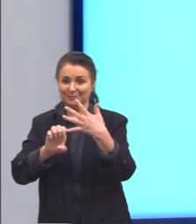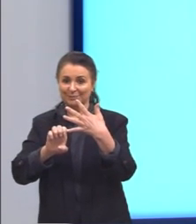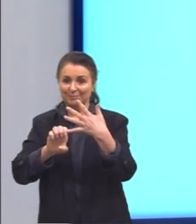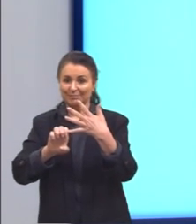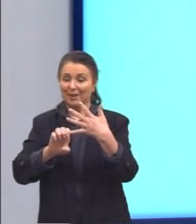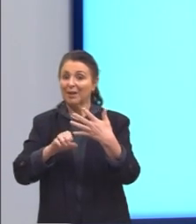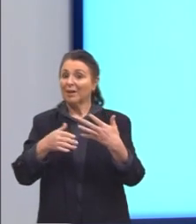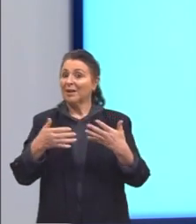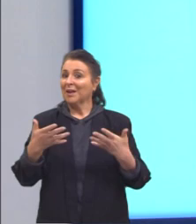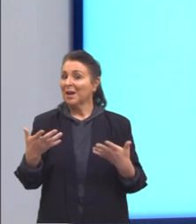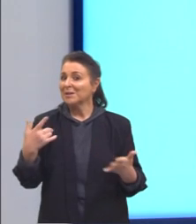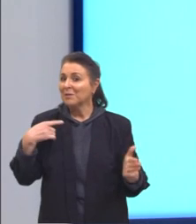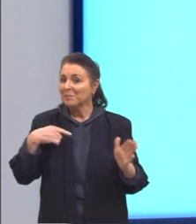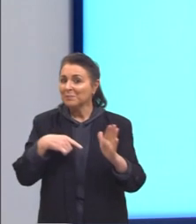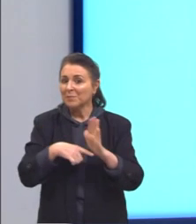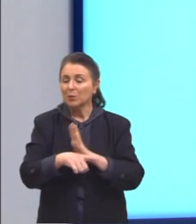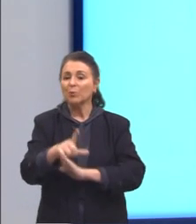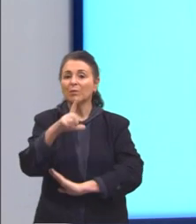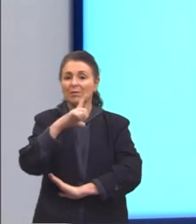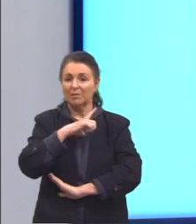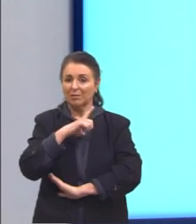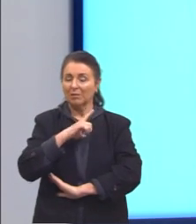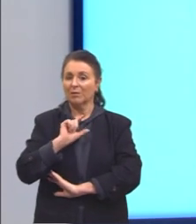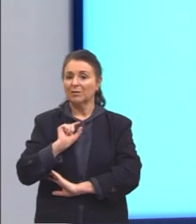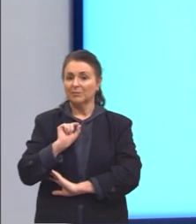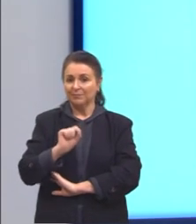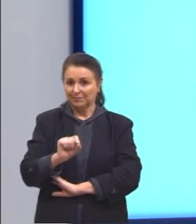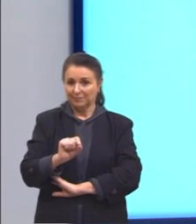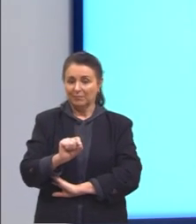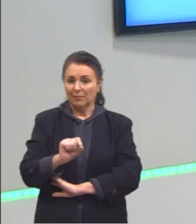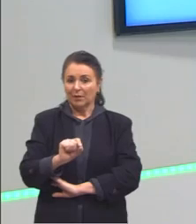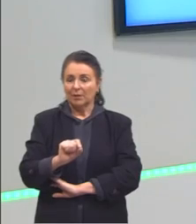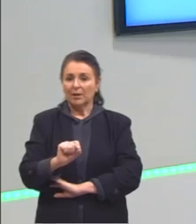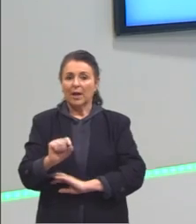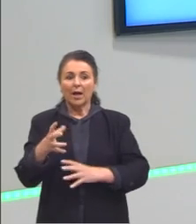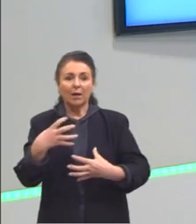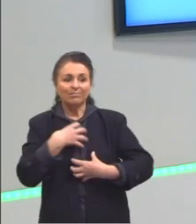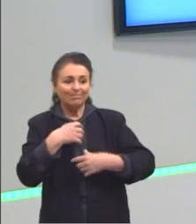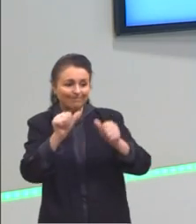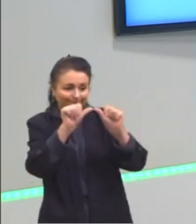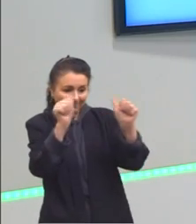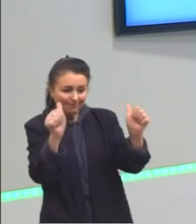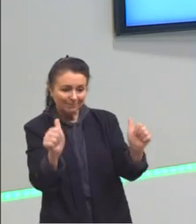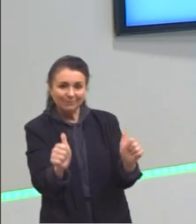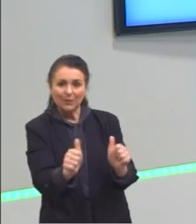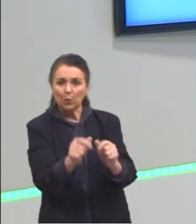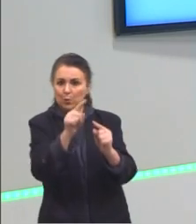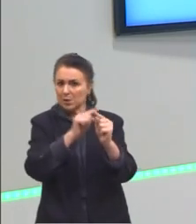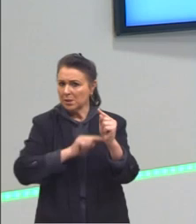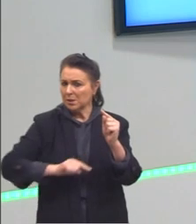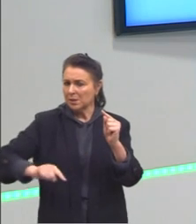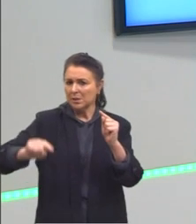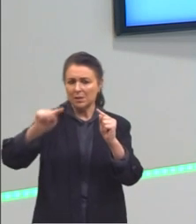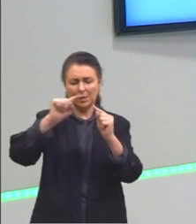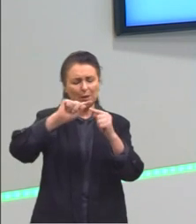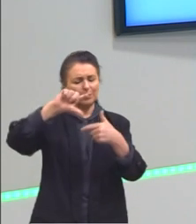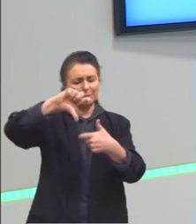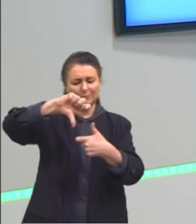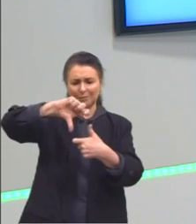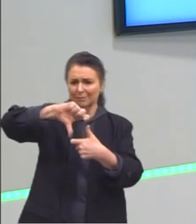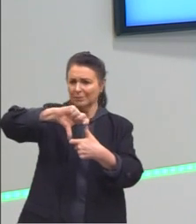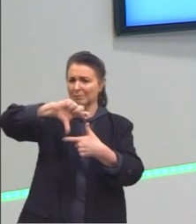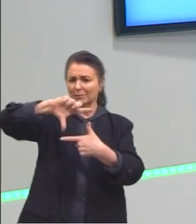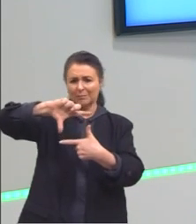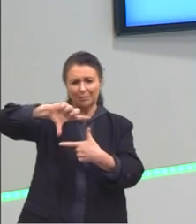Pessoal, essa questão, né, ela envolvia, então, mais formatos aí, né, não só o círculo, a circunferência, como